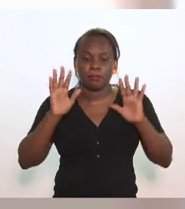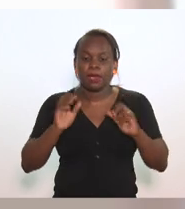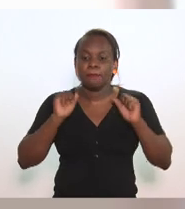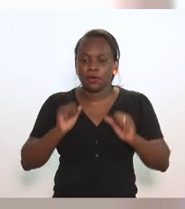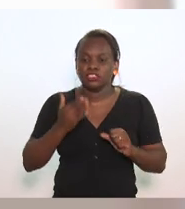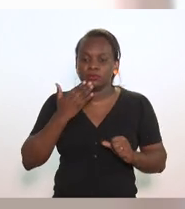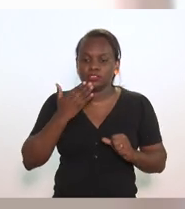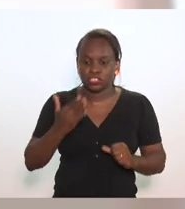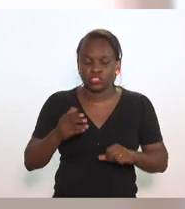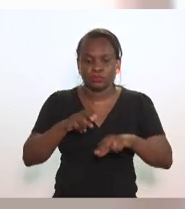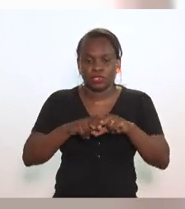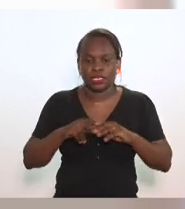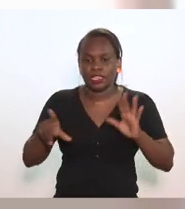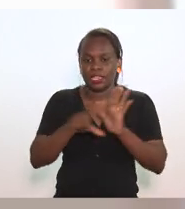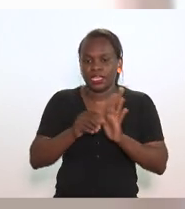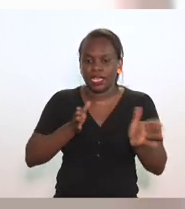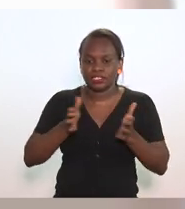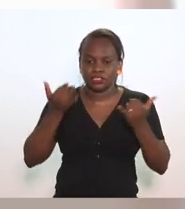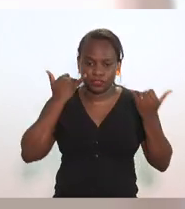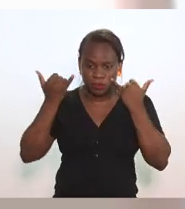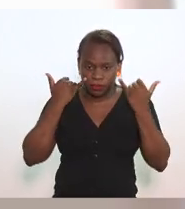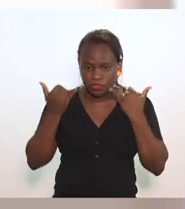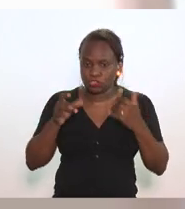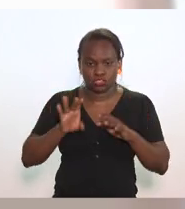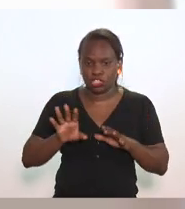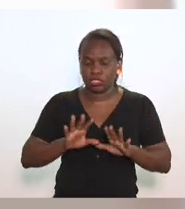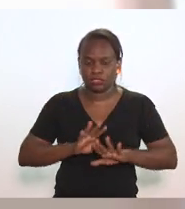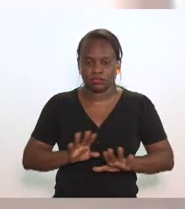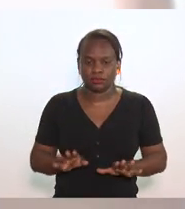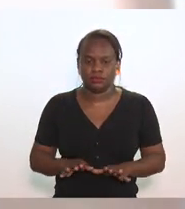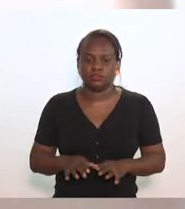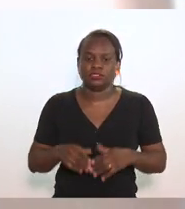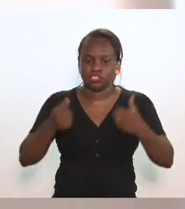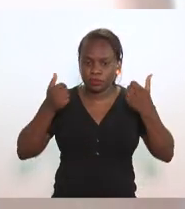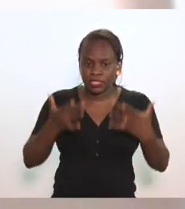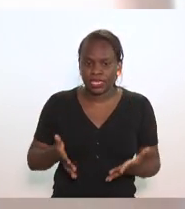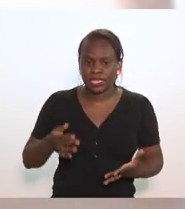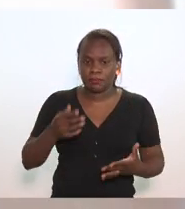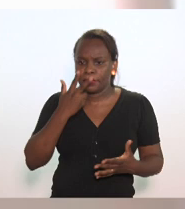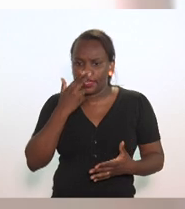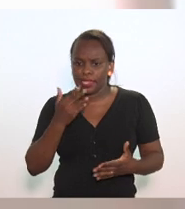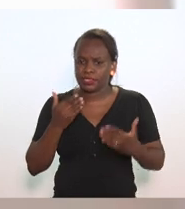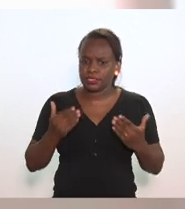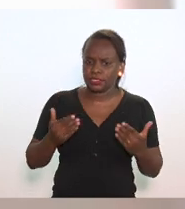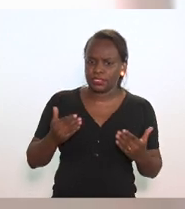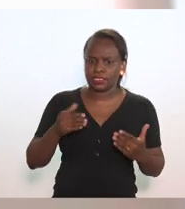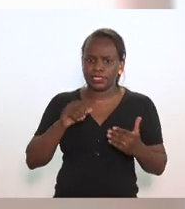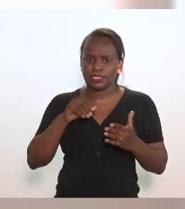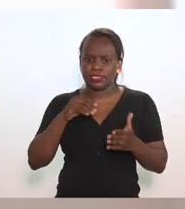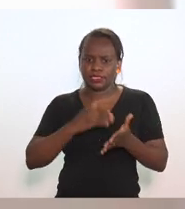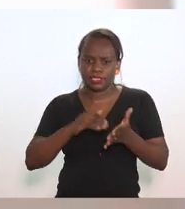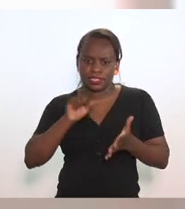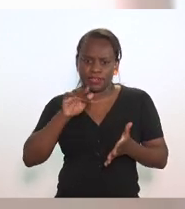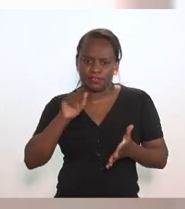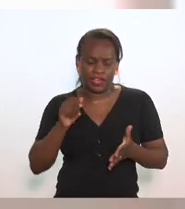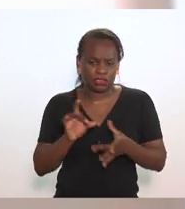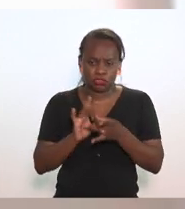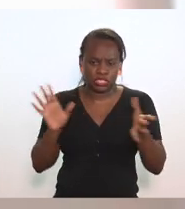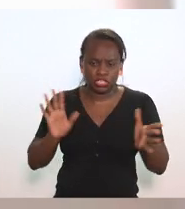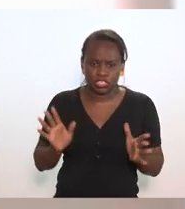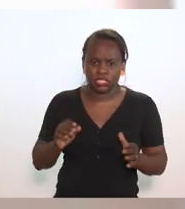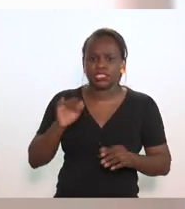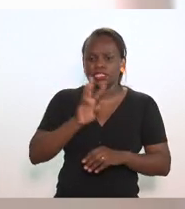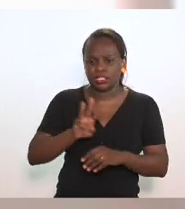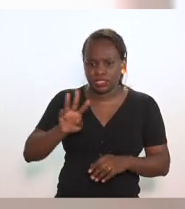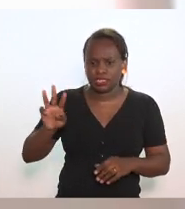solicitar se valendo da Lei de Acesso à Informação era só isso. Só para não ficar parecendo que a Cefaz não disponibiliza dados no nosso site